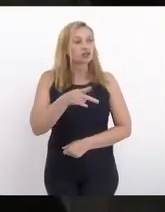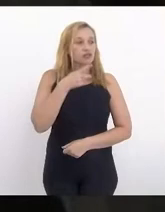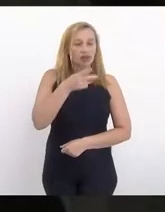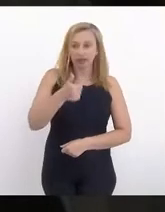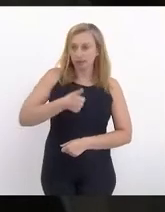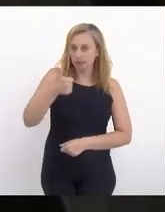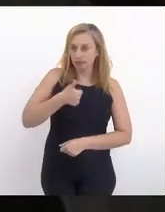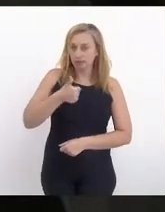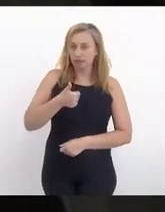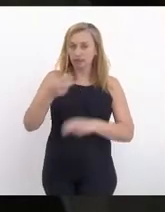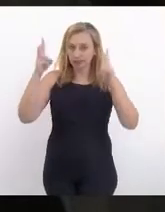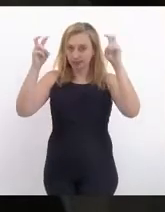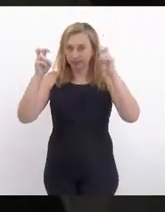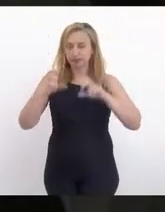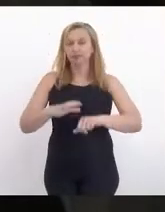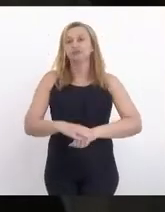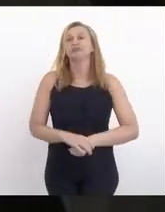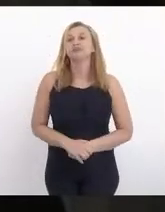primeira menção.